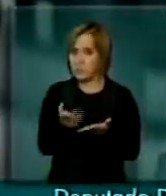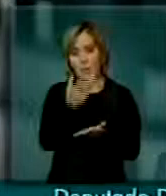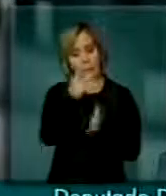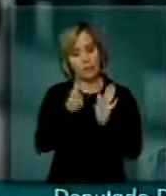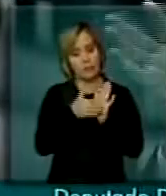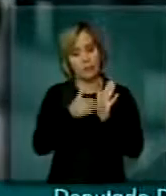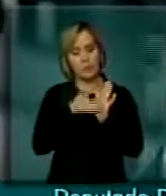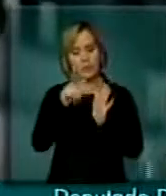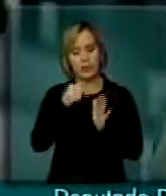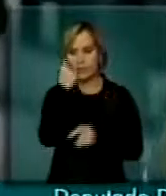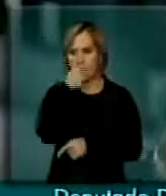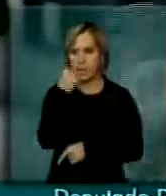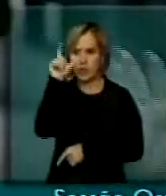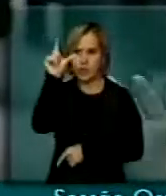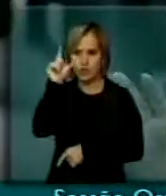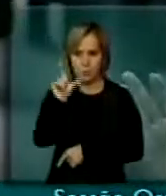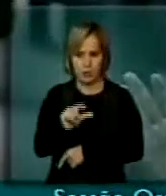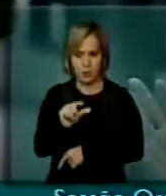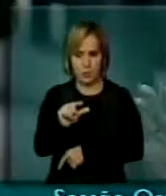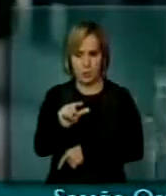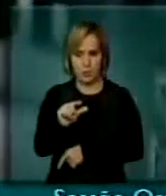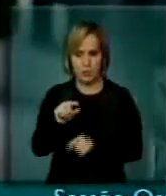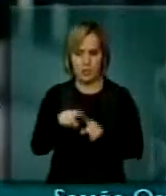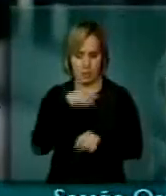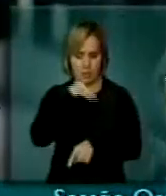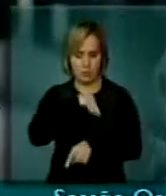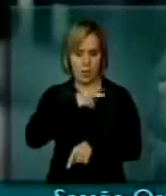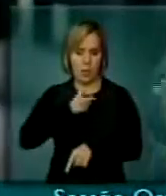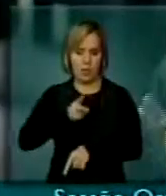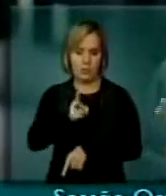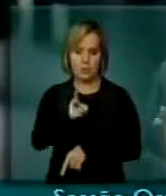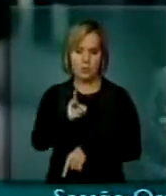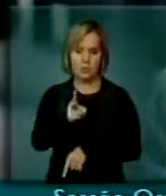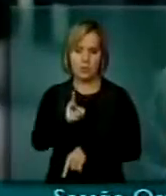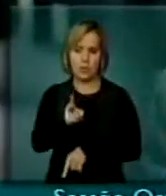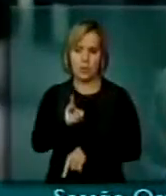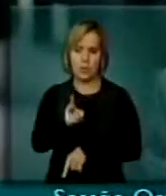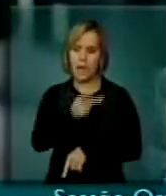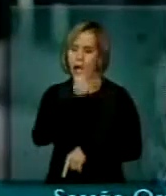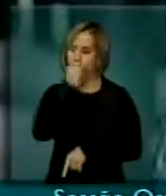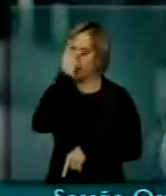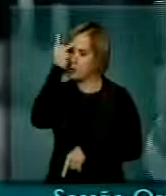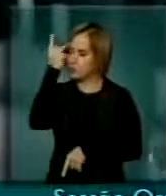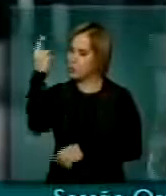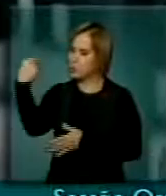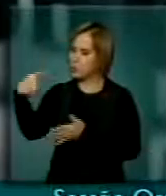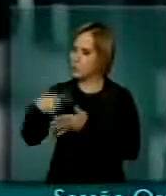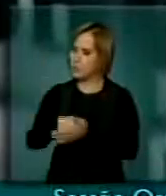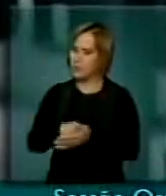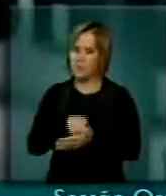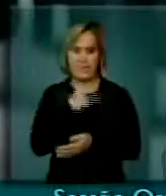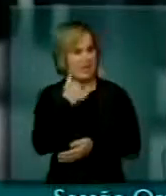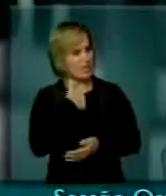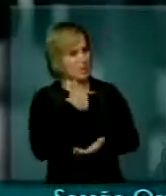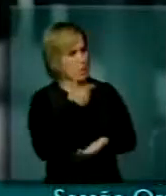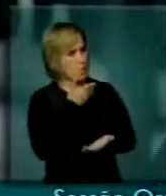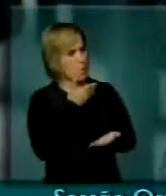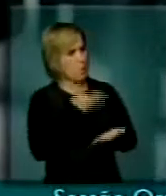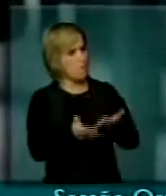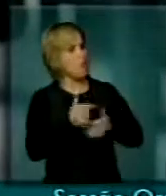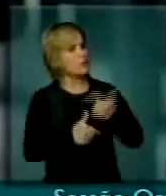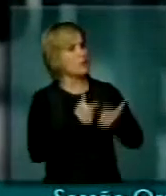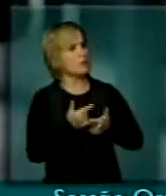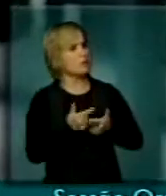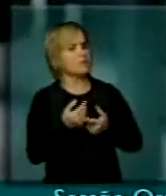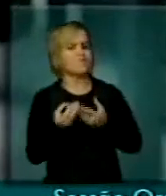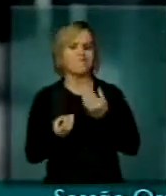salário. Eu tenho conversado com trabalhadores, mas e se eu perder o emprego? Então, eu tenho realmente dúvidas, mas lhe